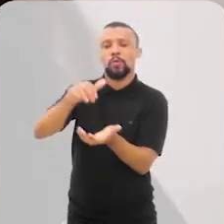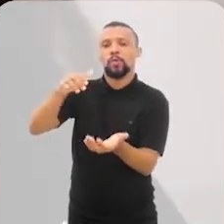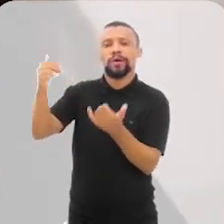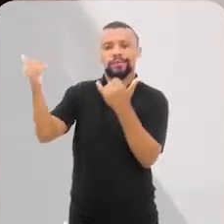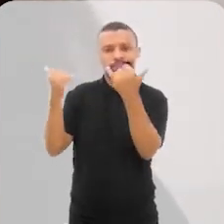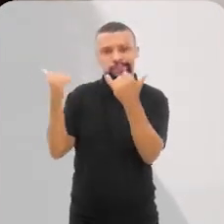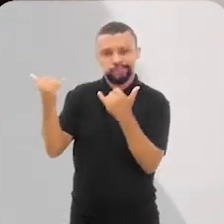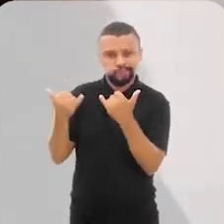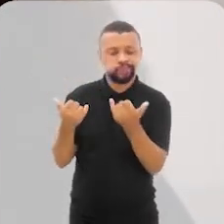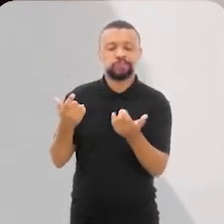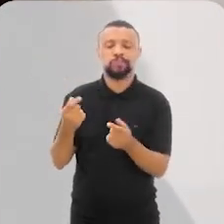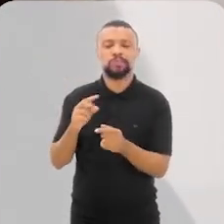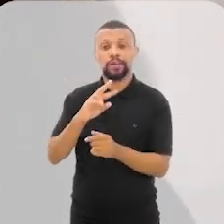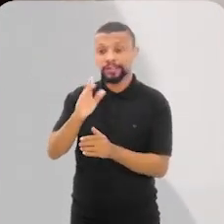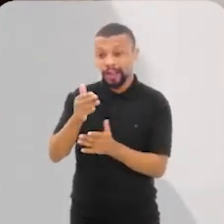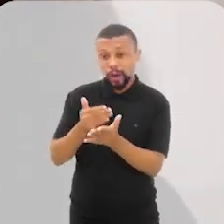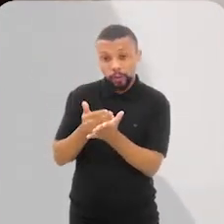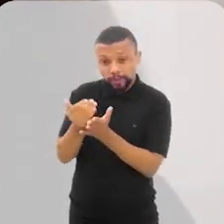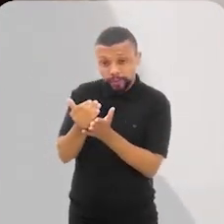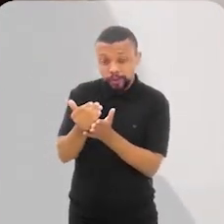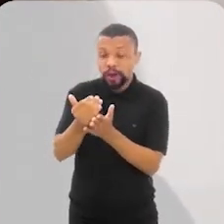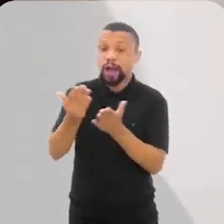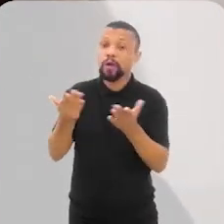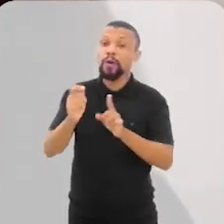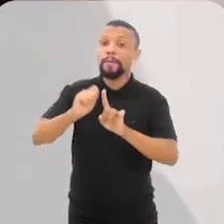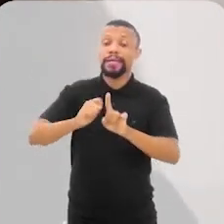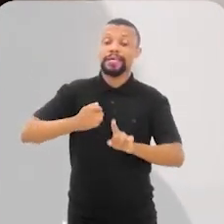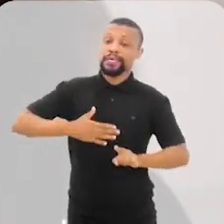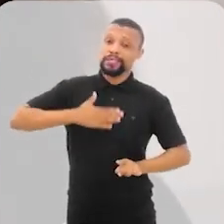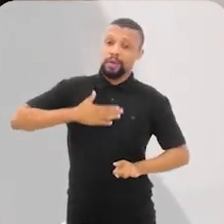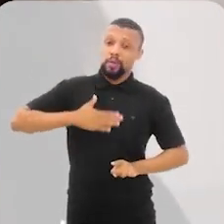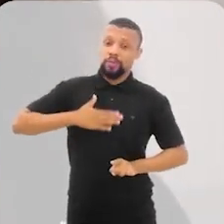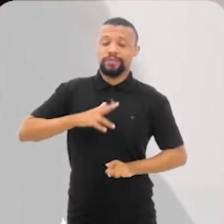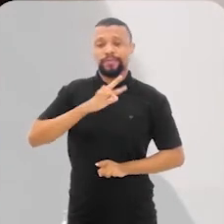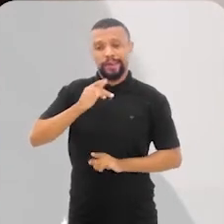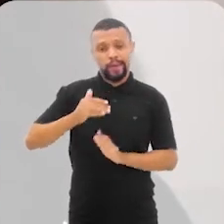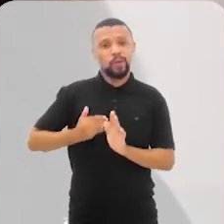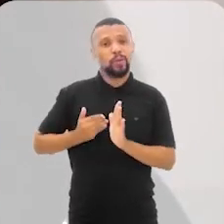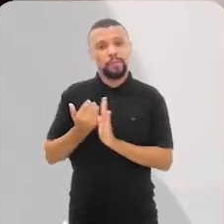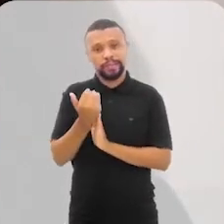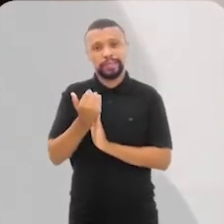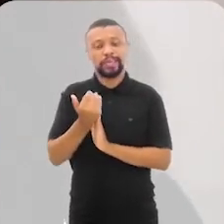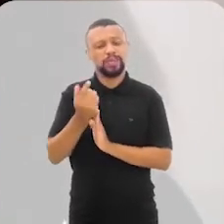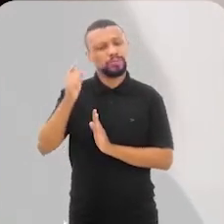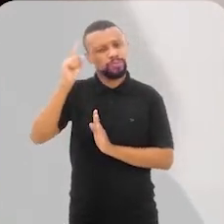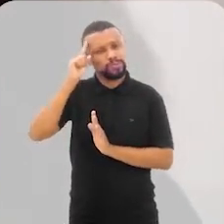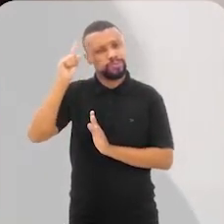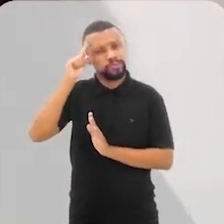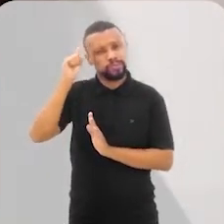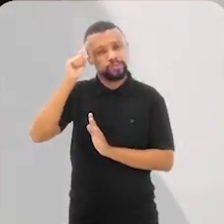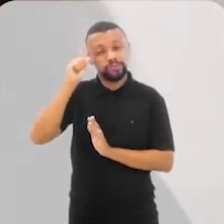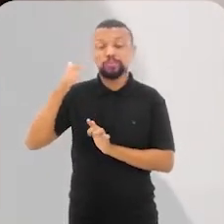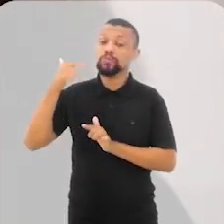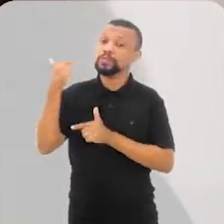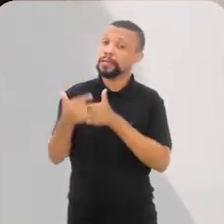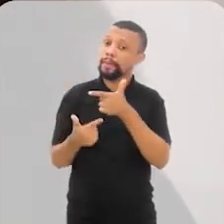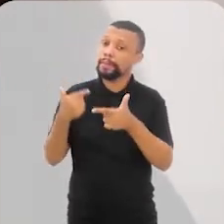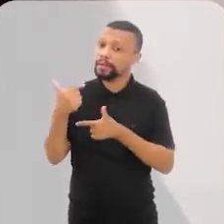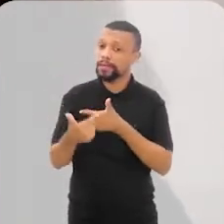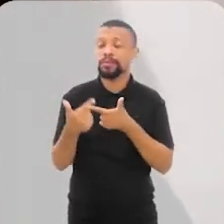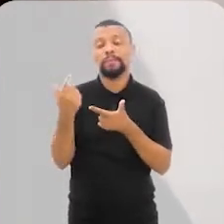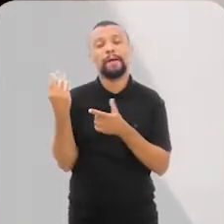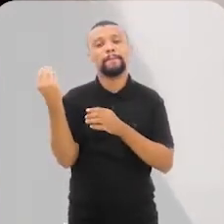testou. Vai começar realmente o mapeamento agora em agosto. Então, a gente já está no dia a dia trabalhando isso